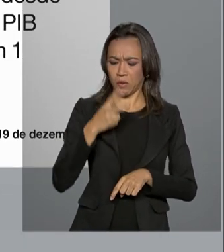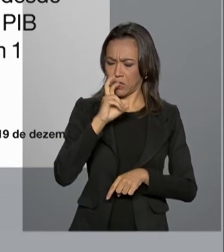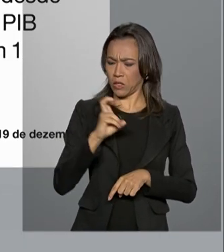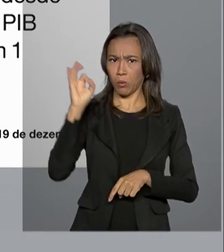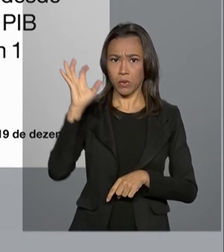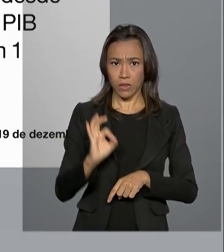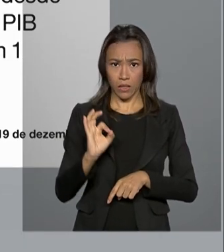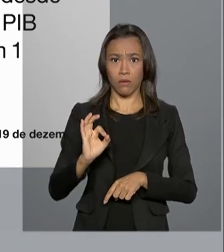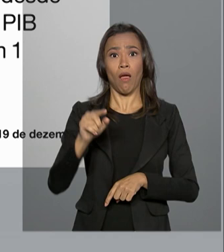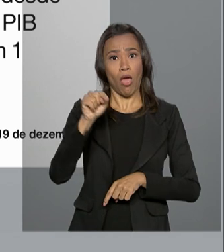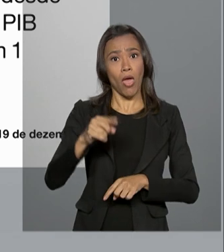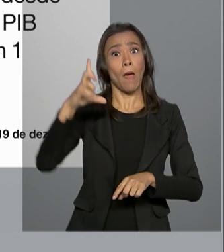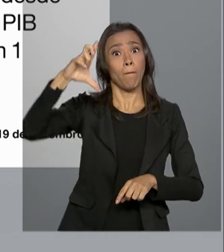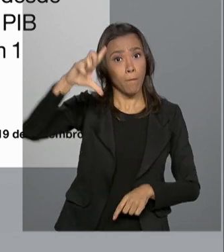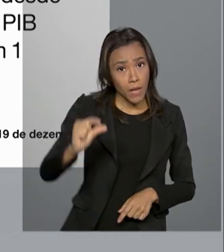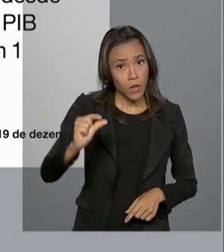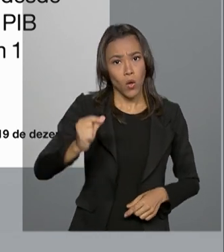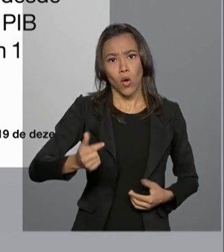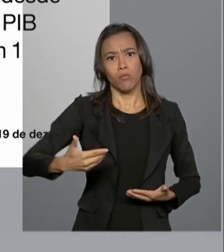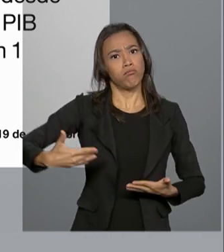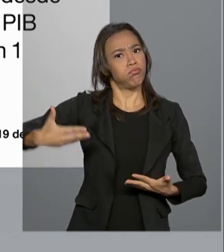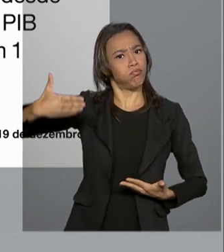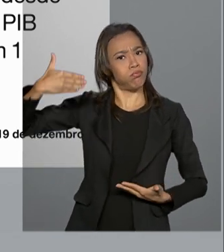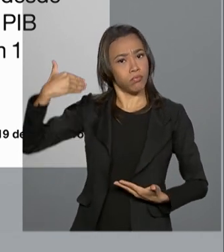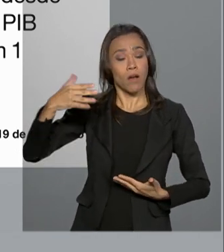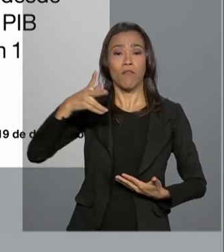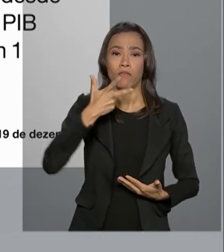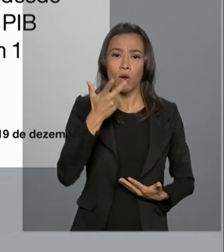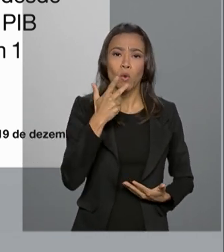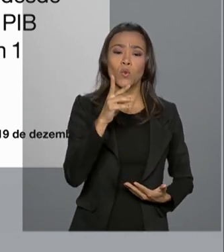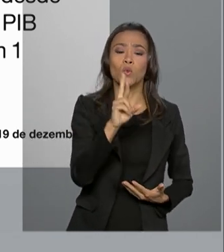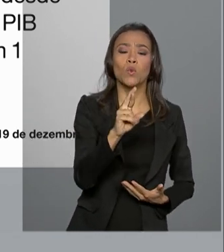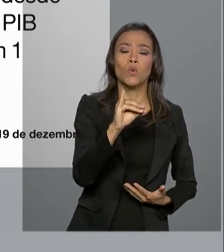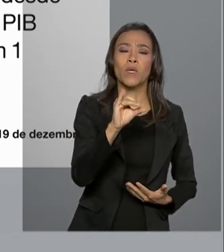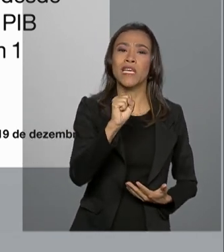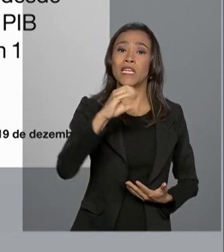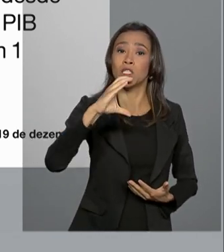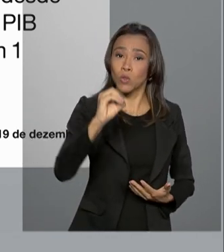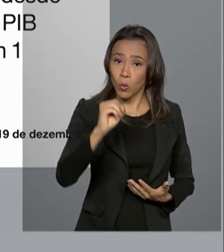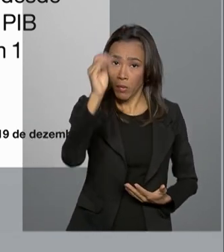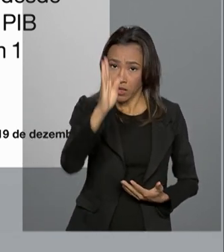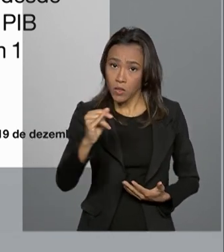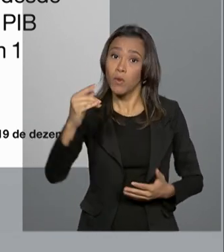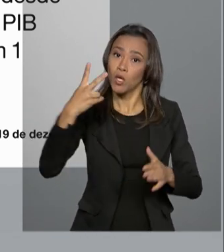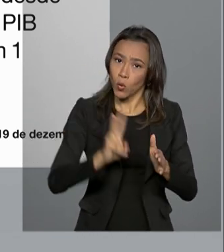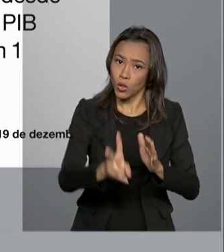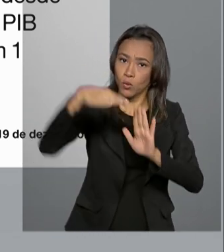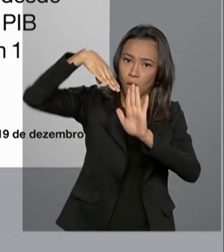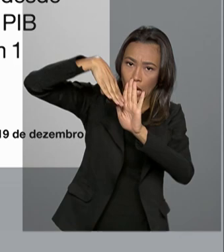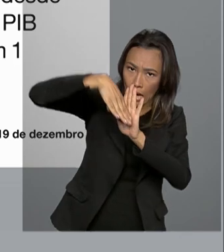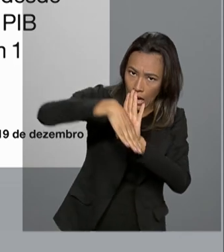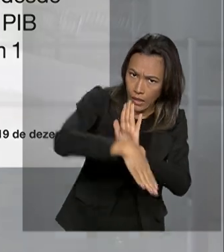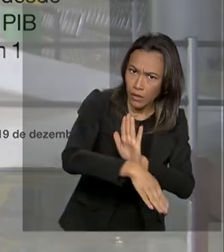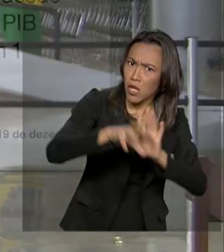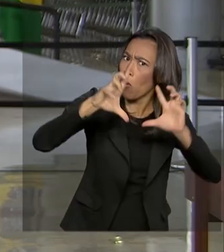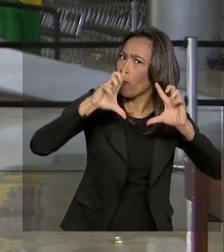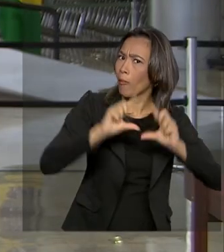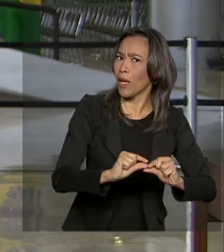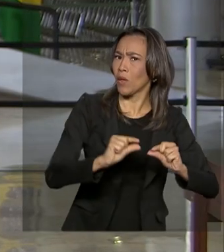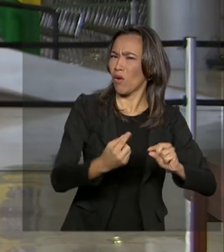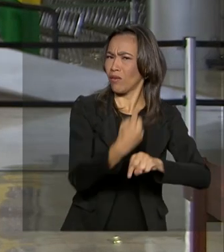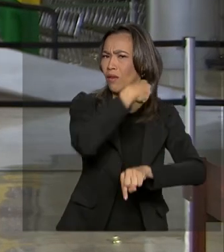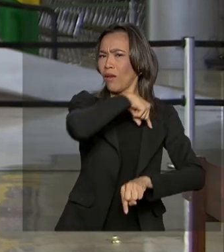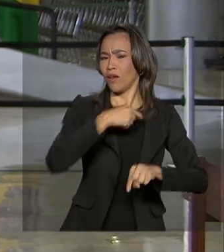menor de todos os tempos. Falou do risco Brasil, que segue caindo, e é o menor nível desde 2010.